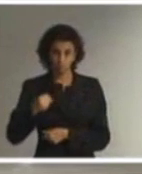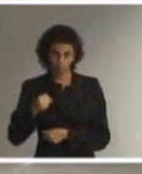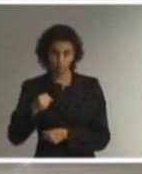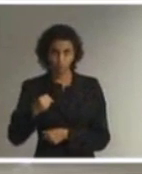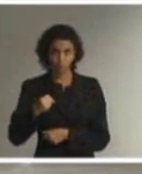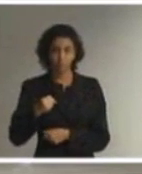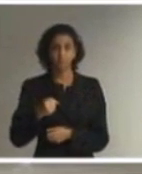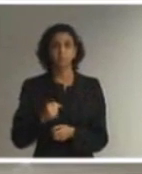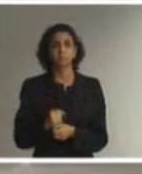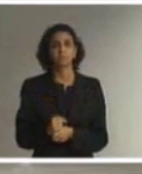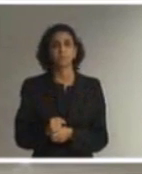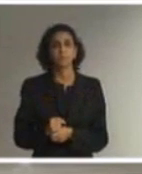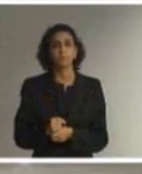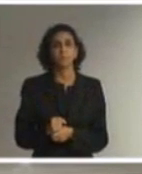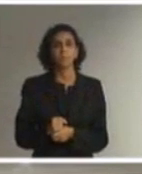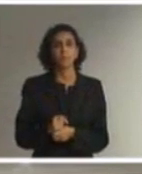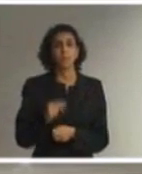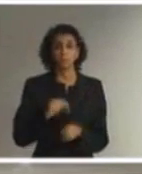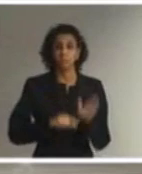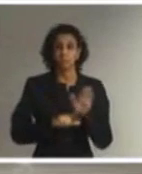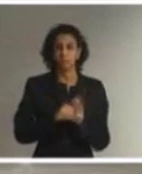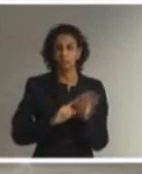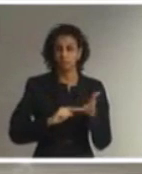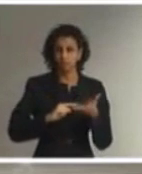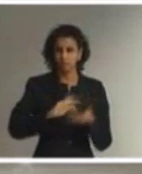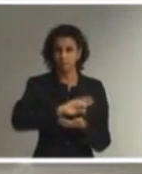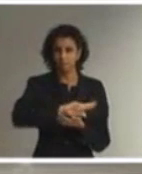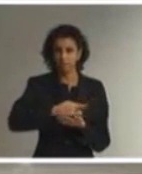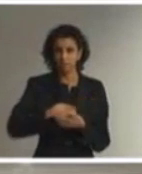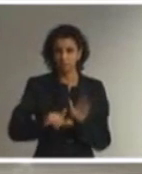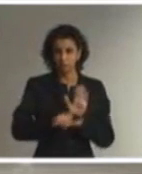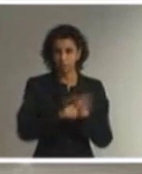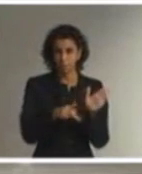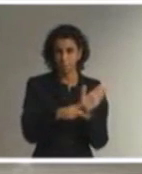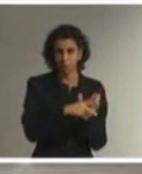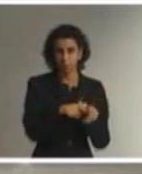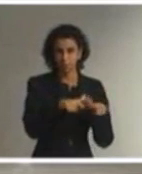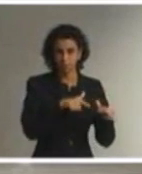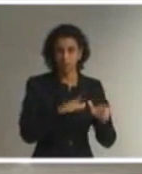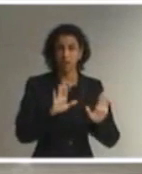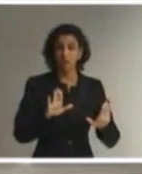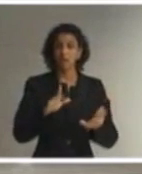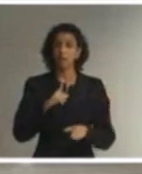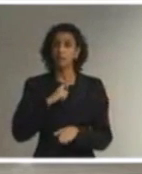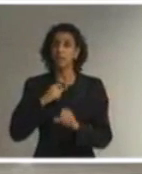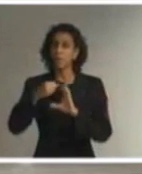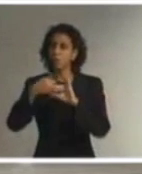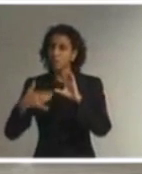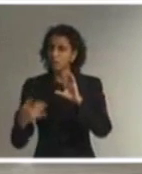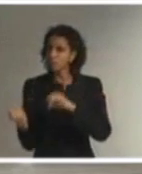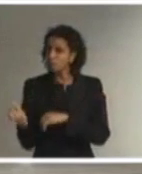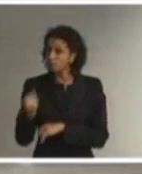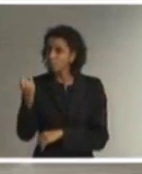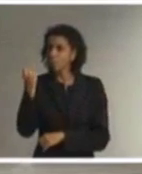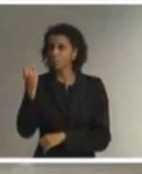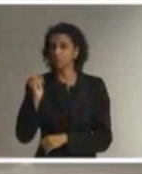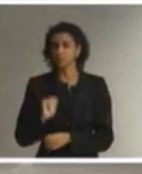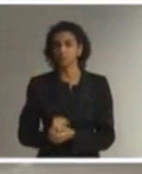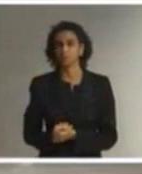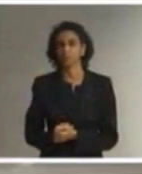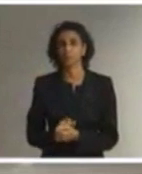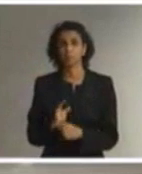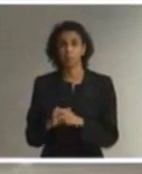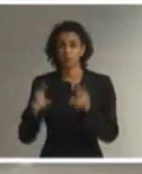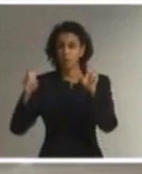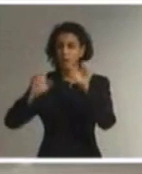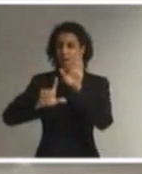seguintes da Consolidação das Leis do Trabalho, tem particularidades importantes. Porque